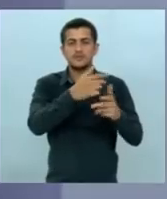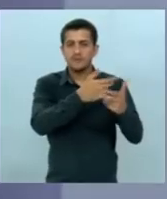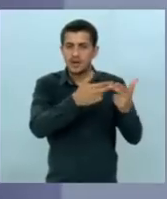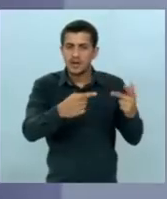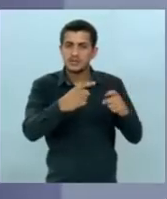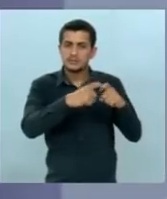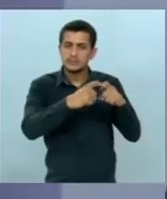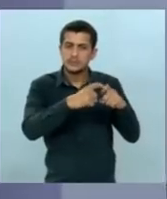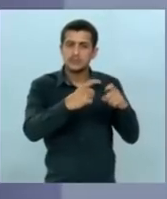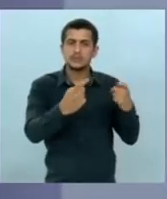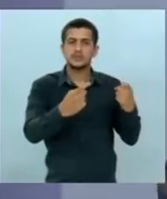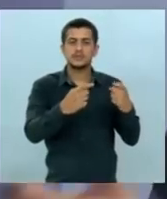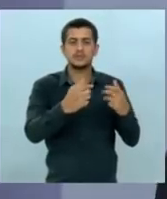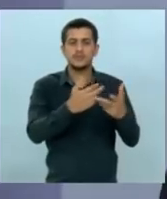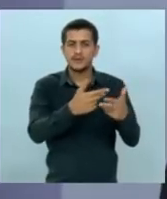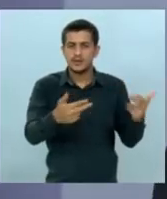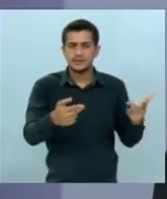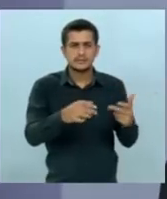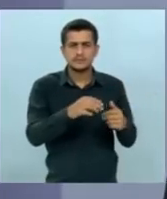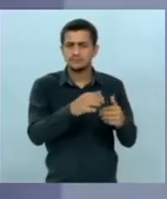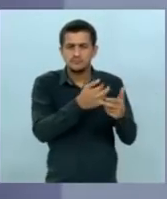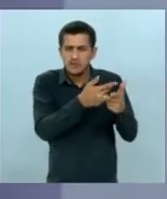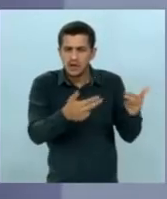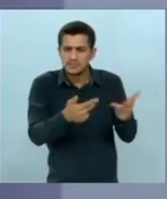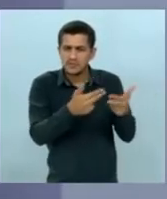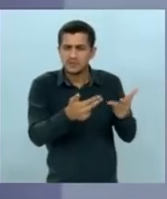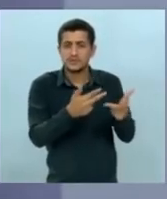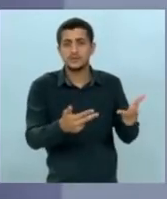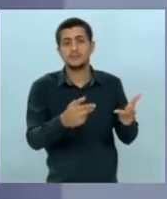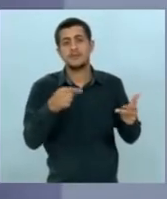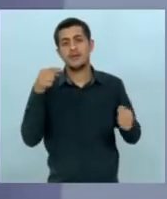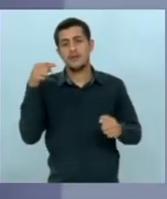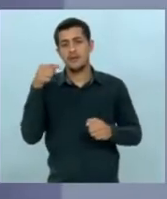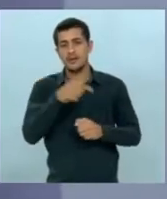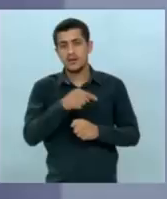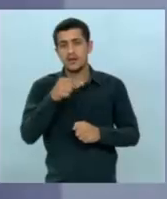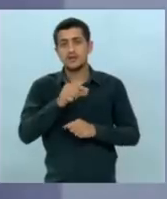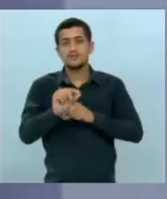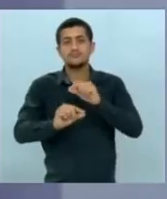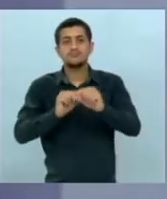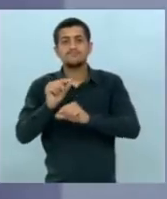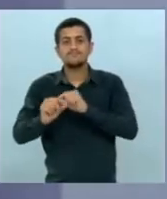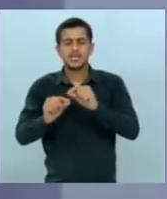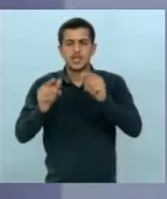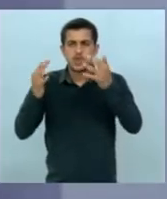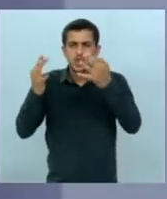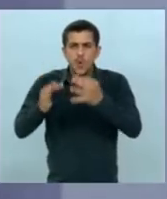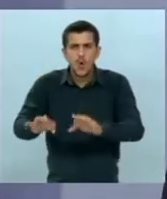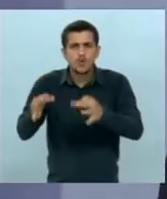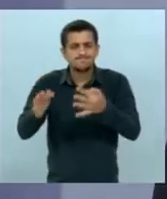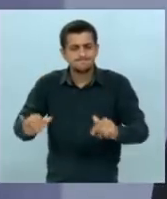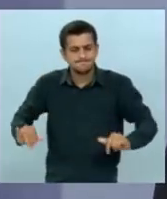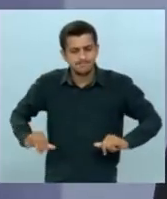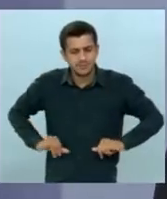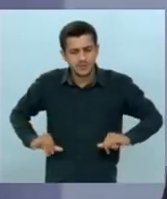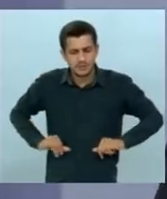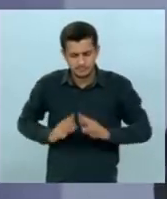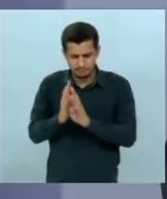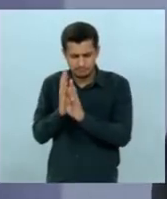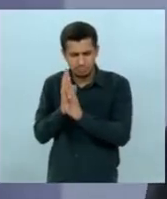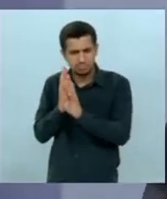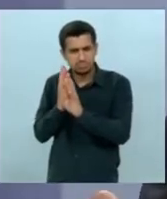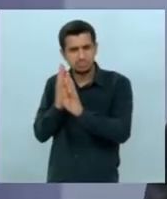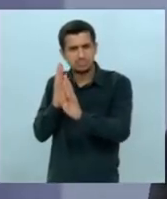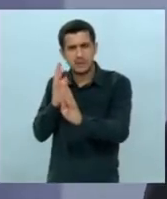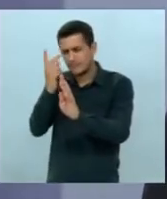cirurgias urológicas de N especialidades e ela foi feita para tirar a dor e o sofrimento de pessoas que estavam na fila é